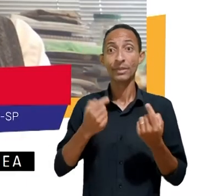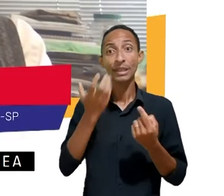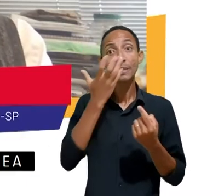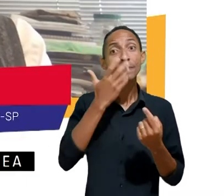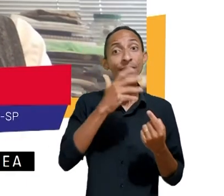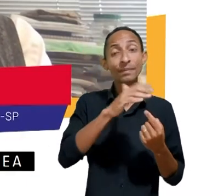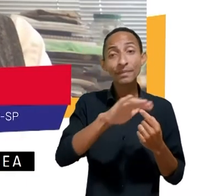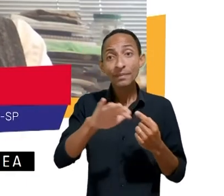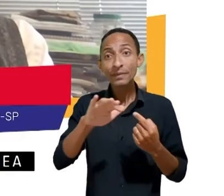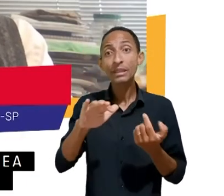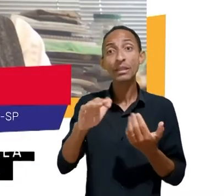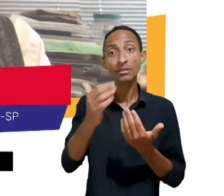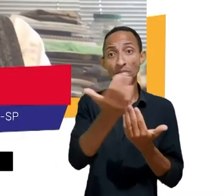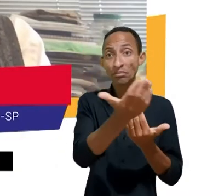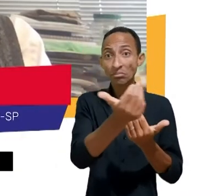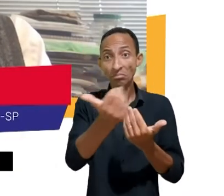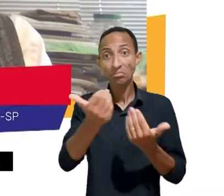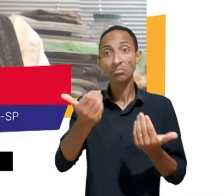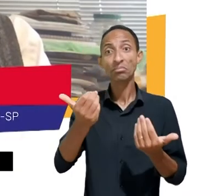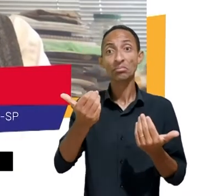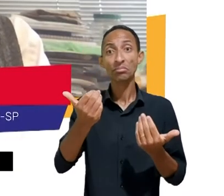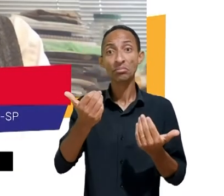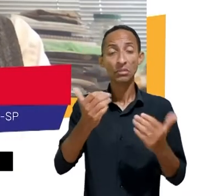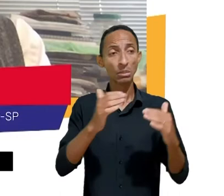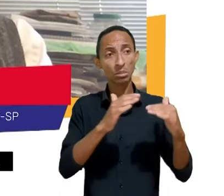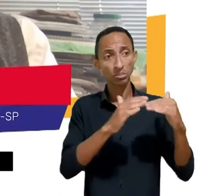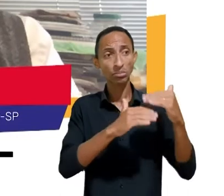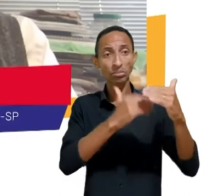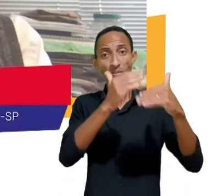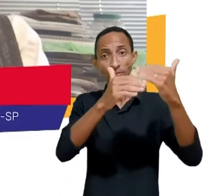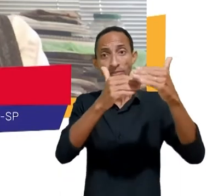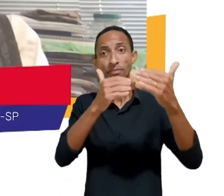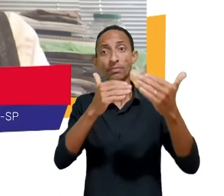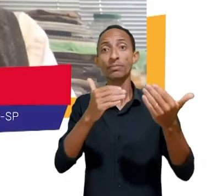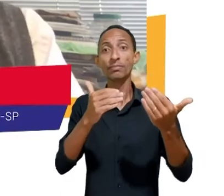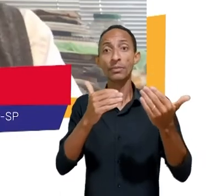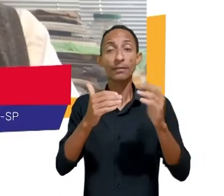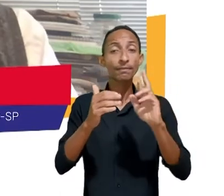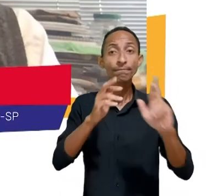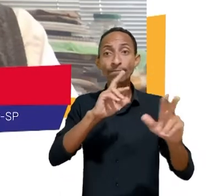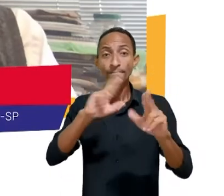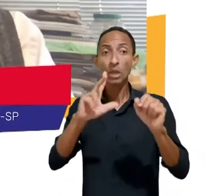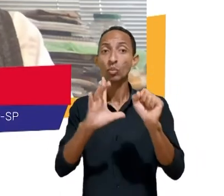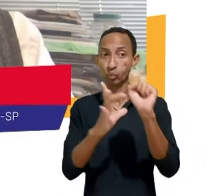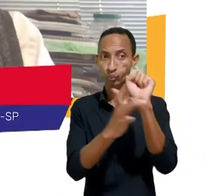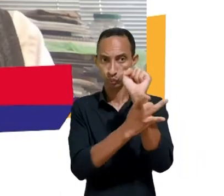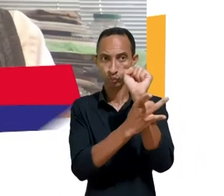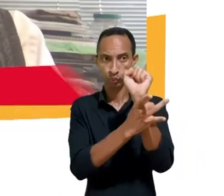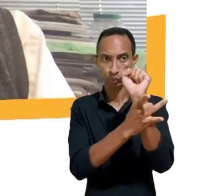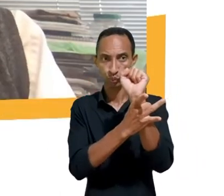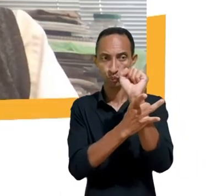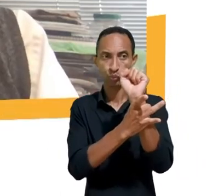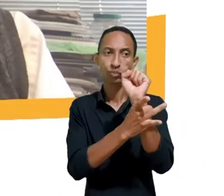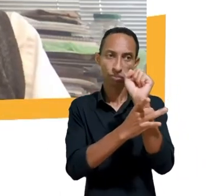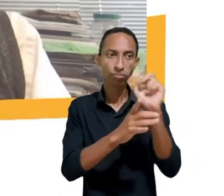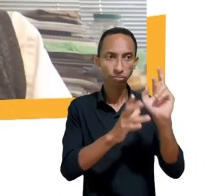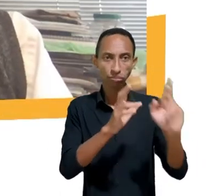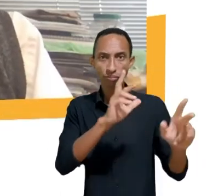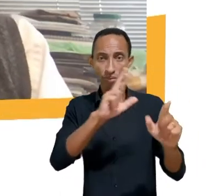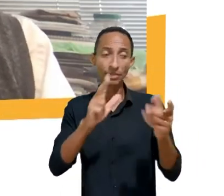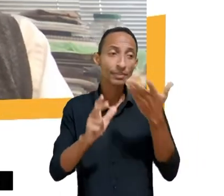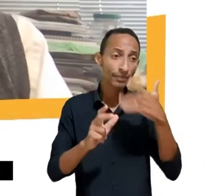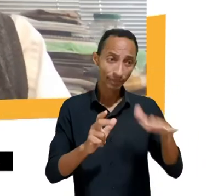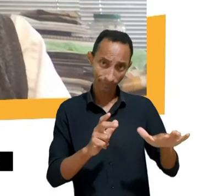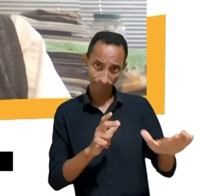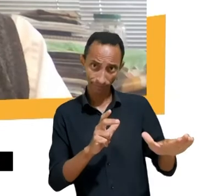faixas de desenvolvimento possam ter diferentes níveis de proteção. Eu diria que uma criança extremamente pequena deve ser exposta à